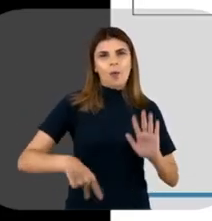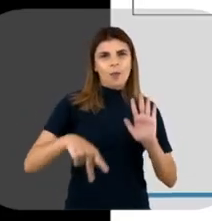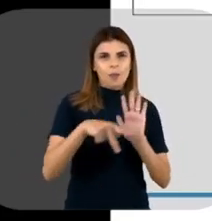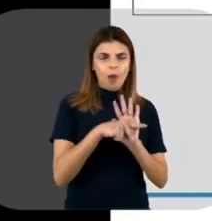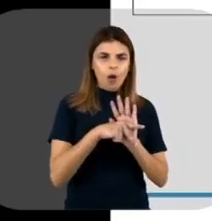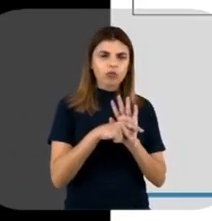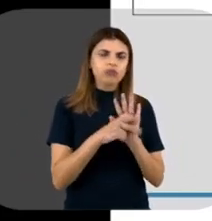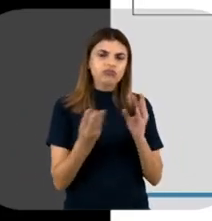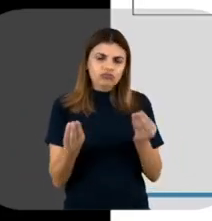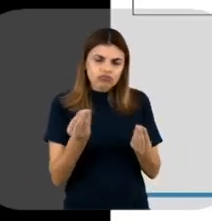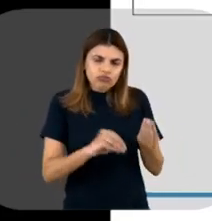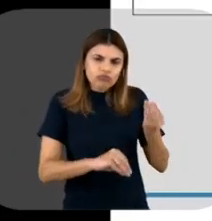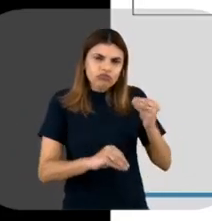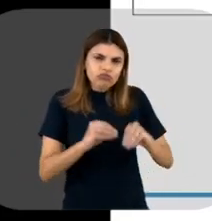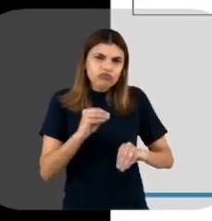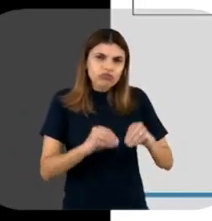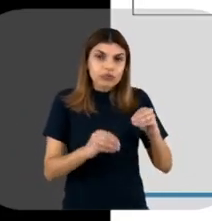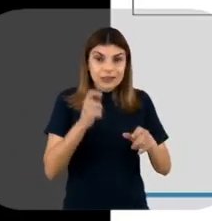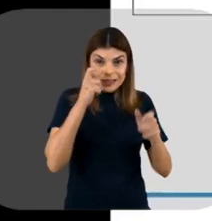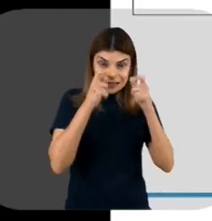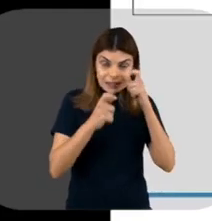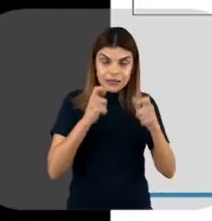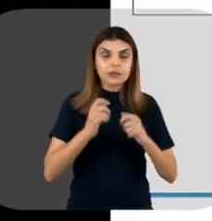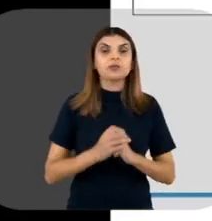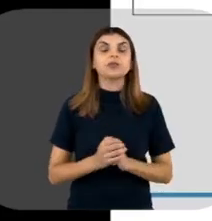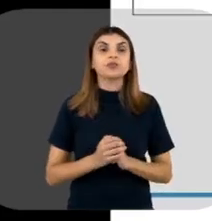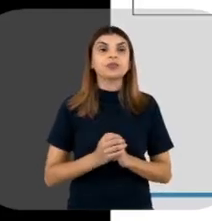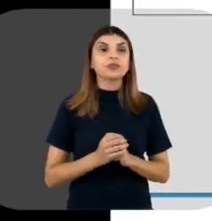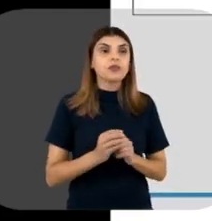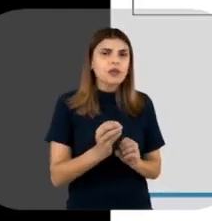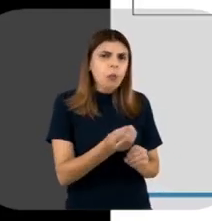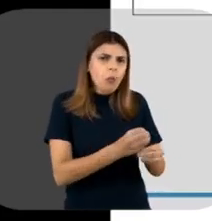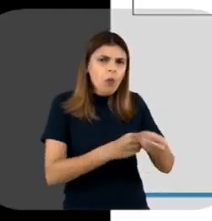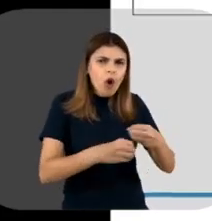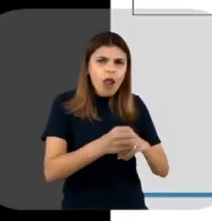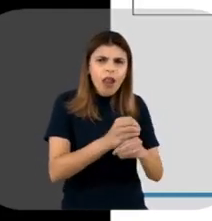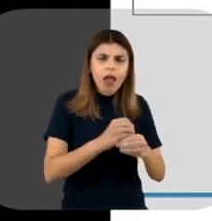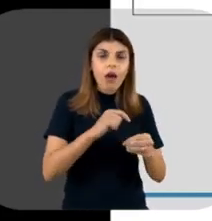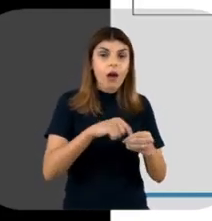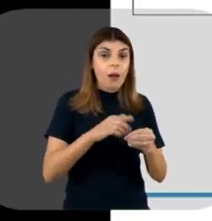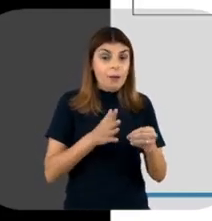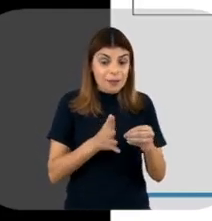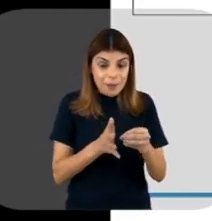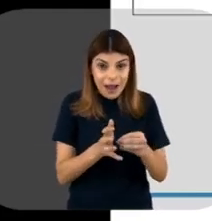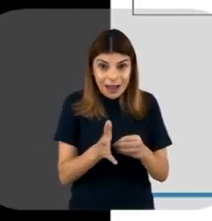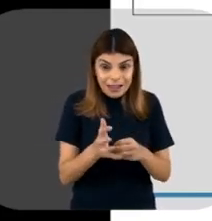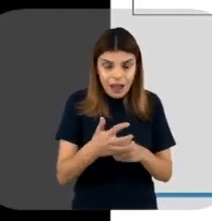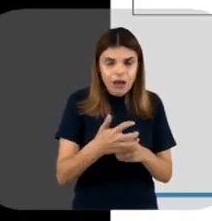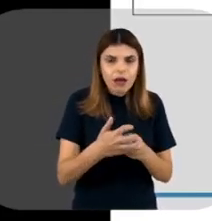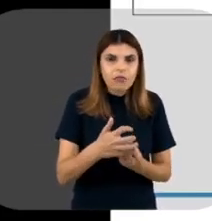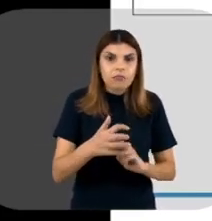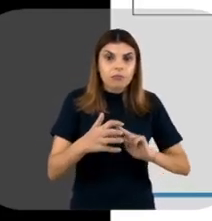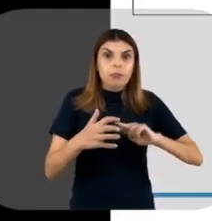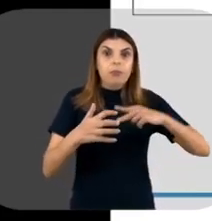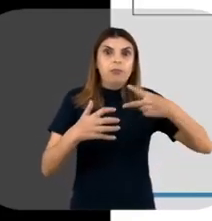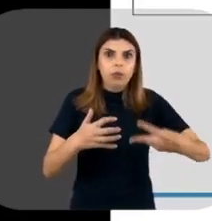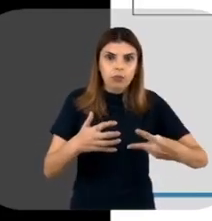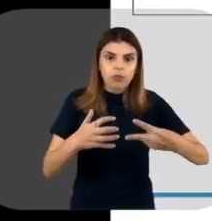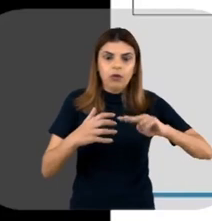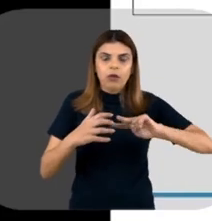incerto de interesse, né? Então, essa molécula, essa bactéria, ela vai multiplicar,